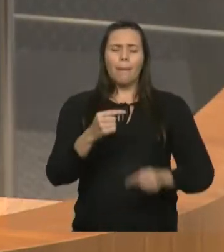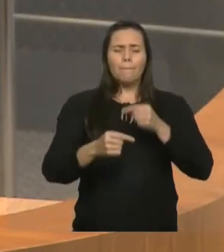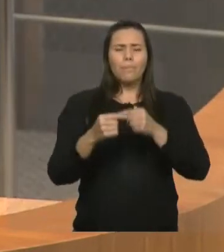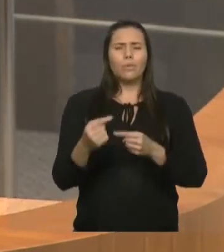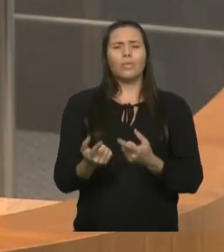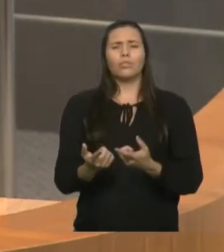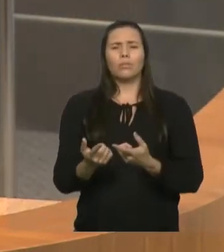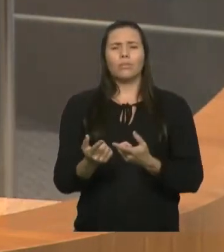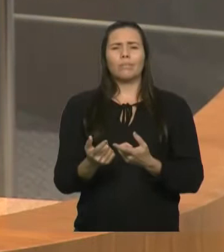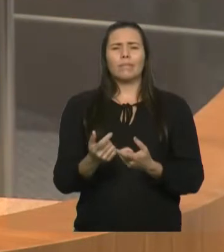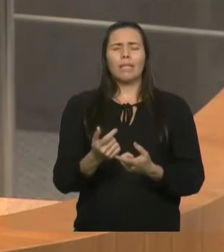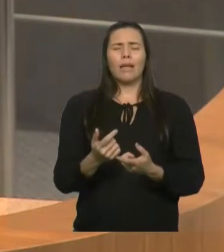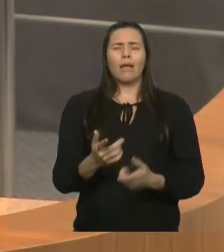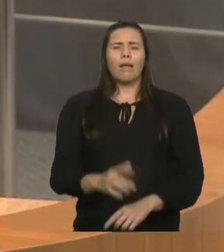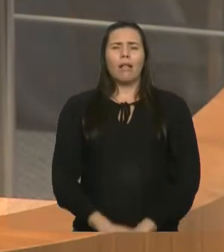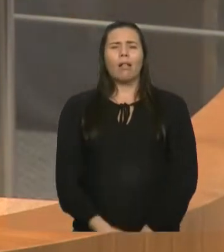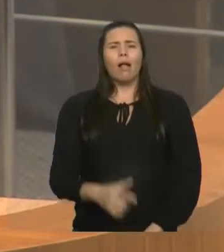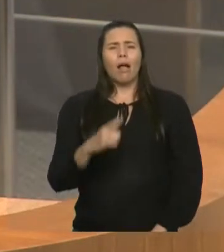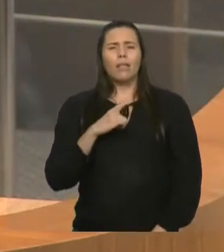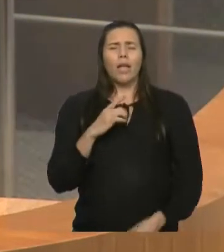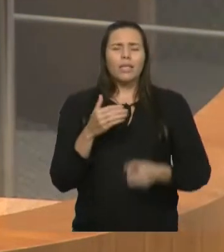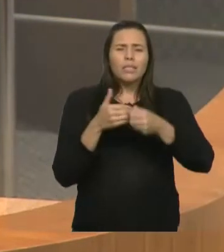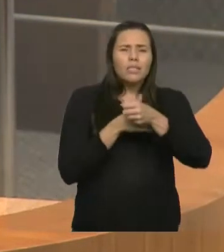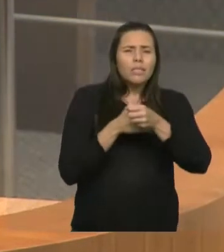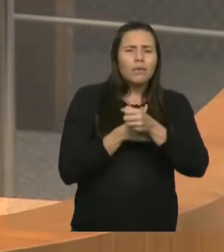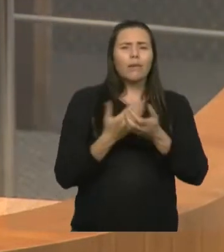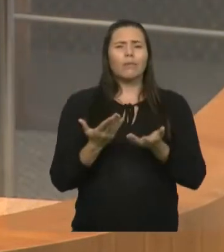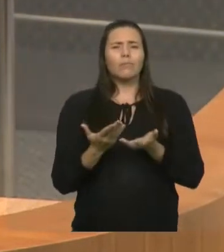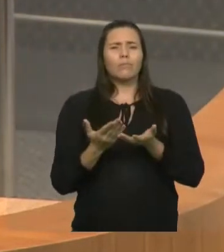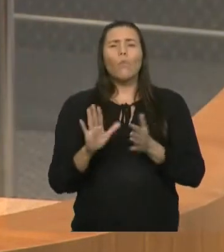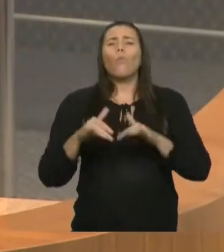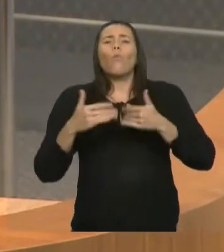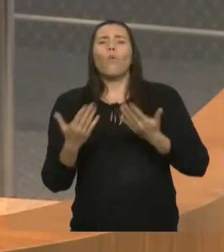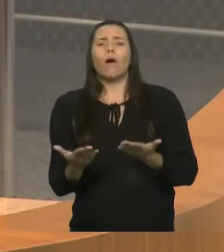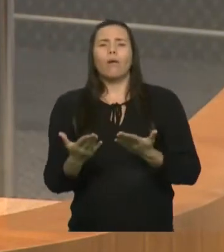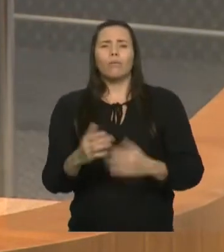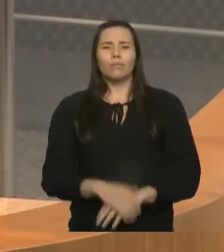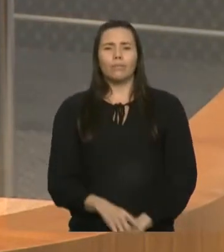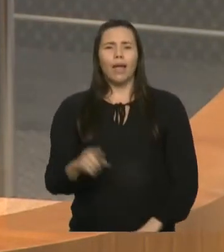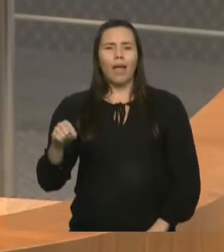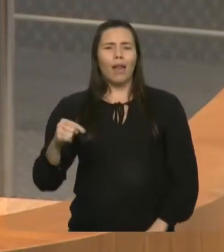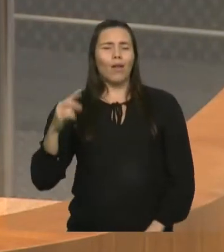para mim e sorriu e me respondeu, a paciência.